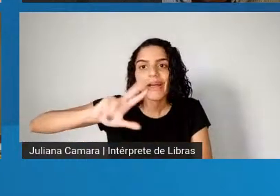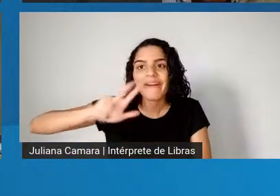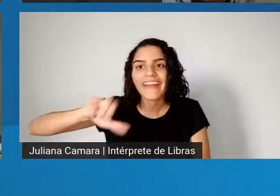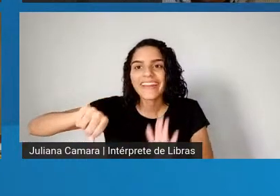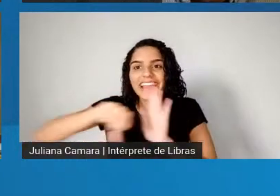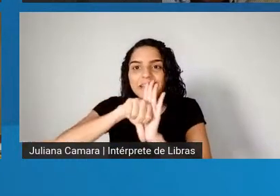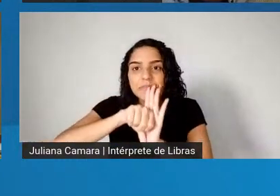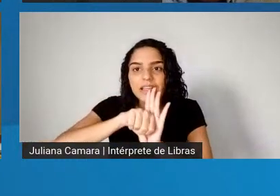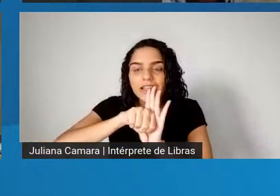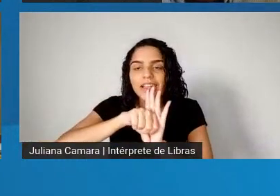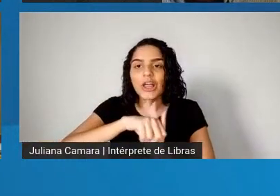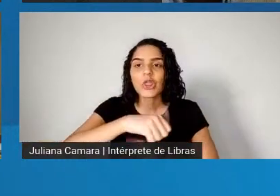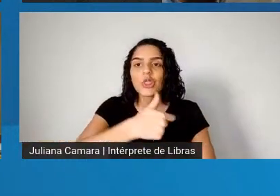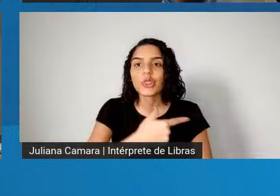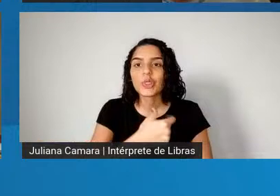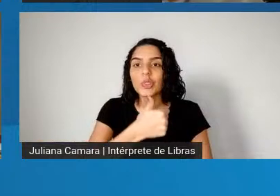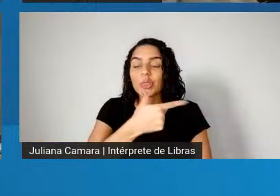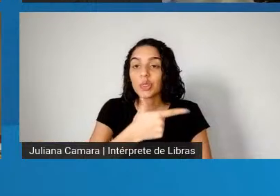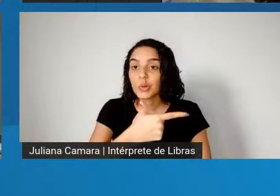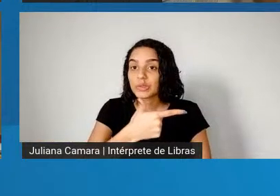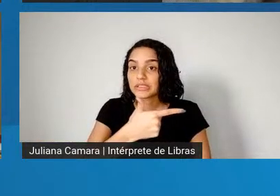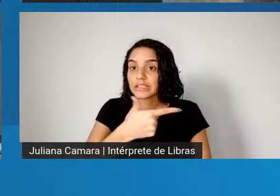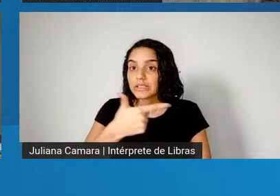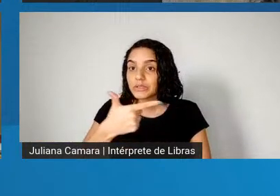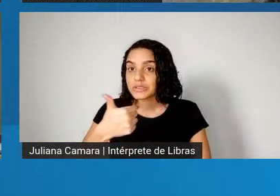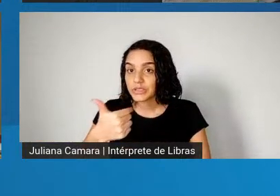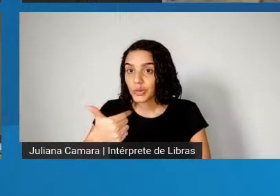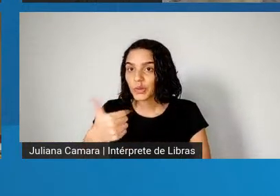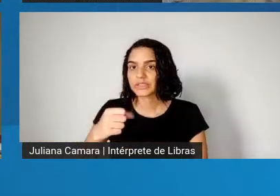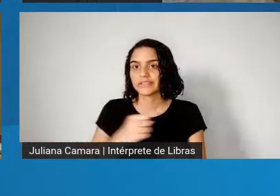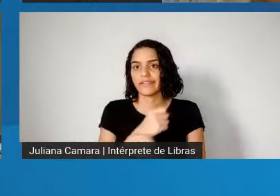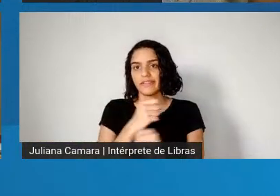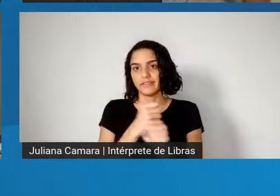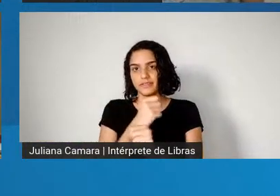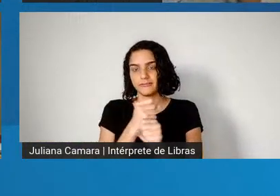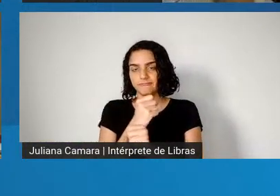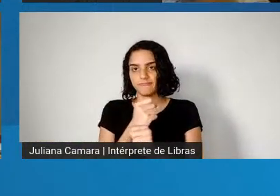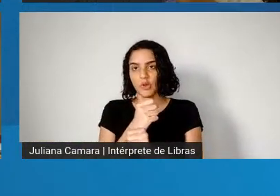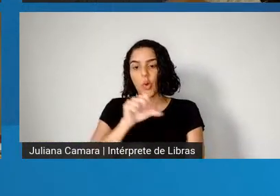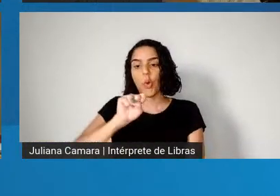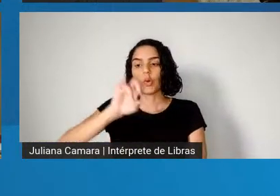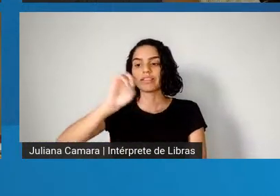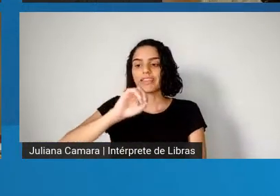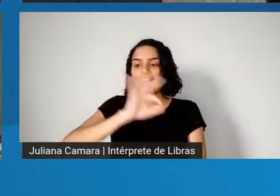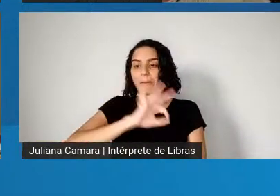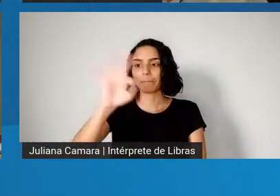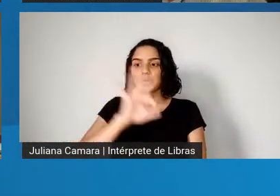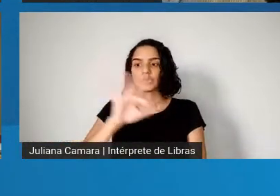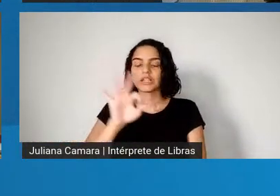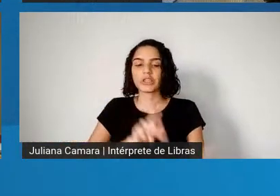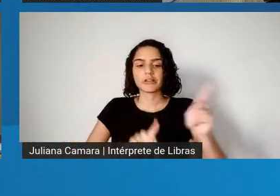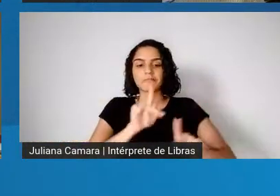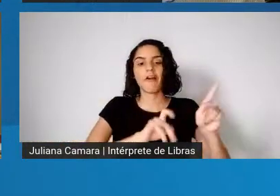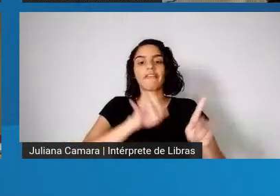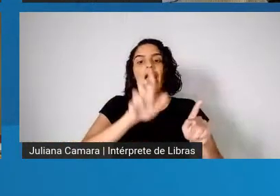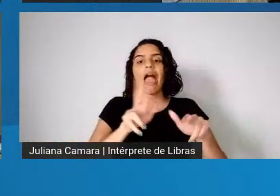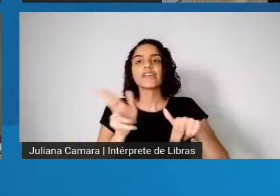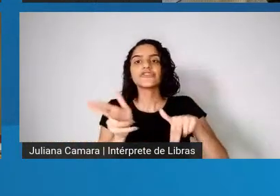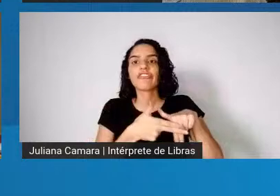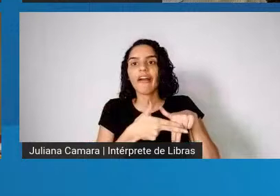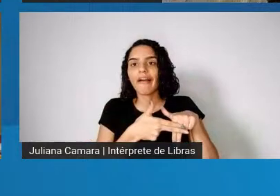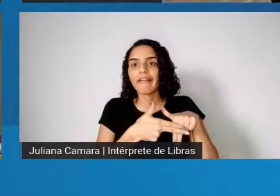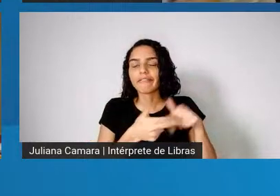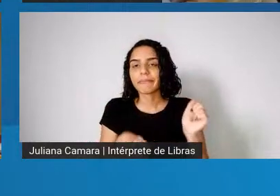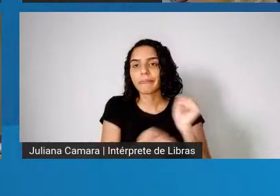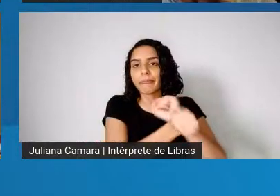80% da população era de escravos. E dos 20% de não escravos, metade deles eram